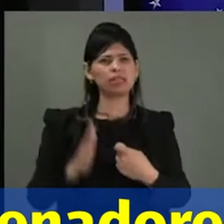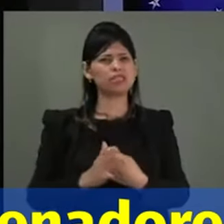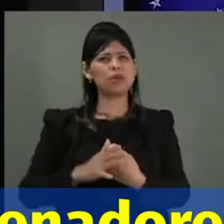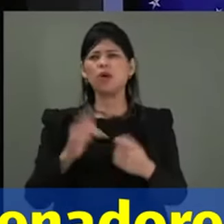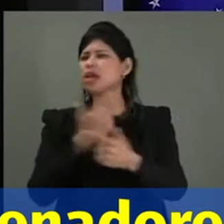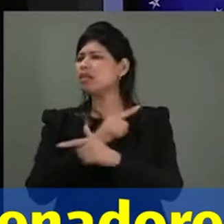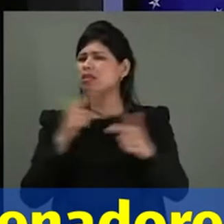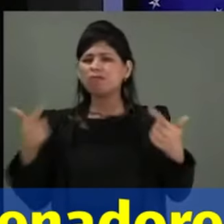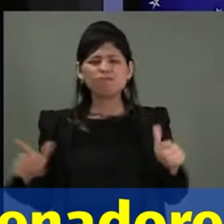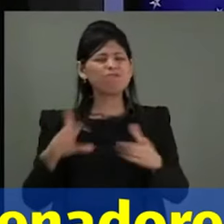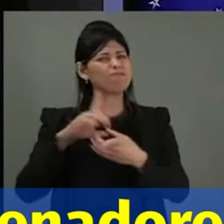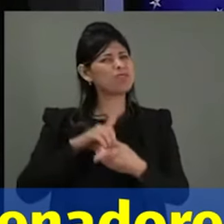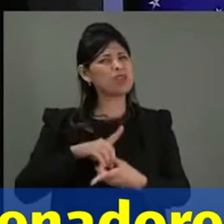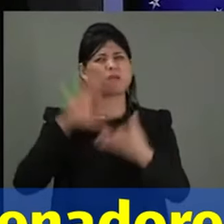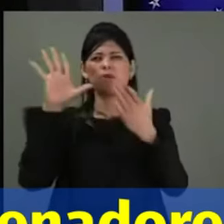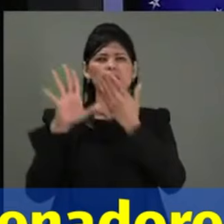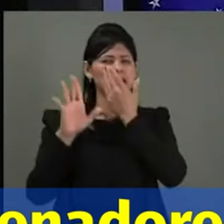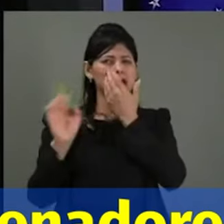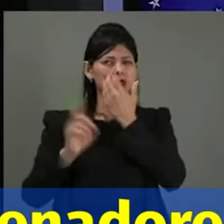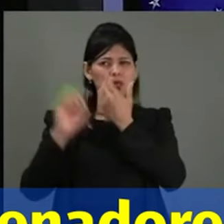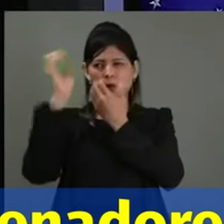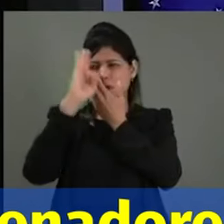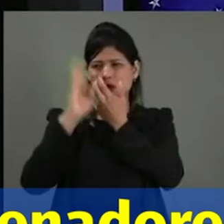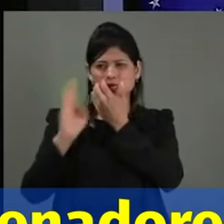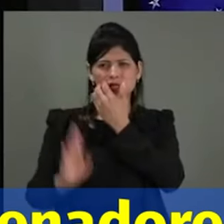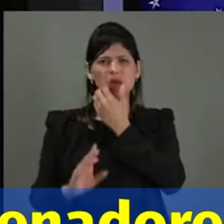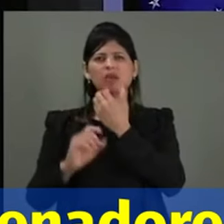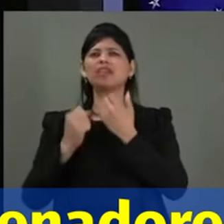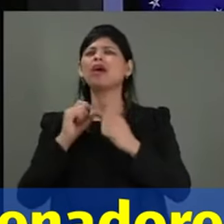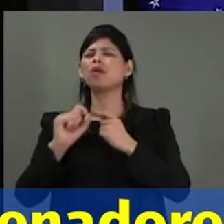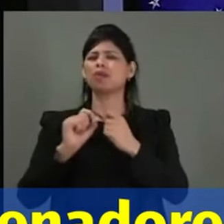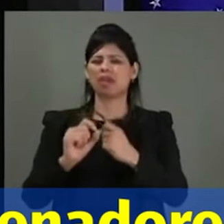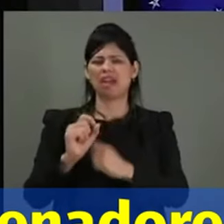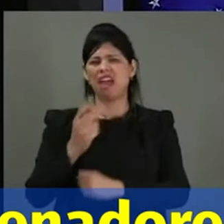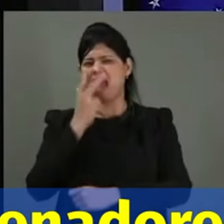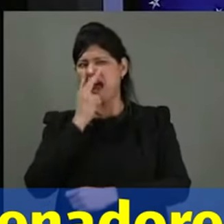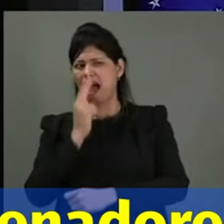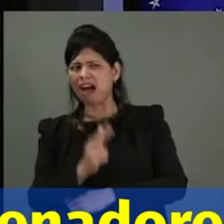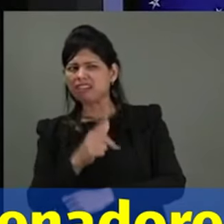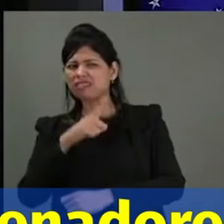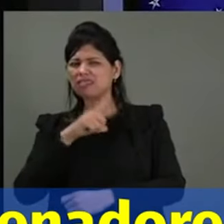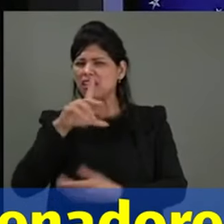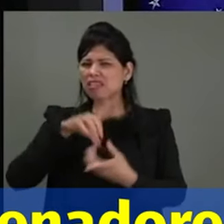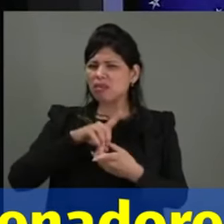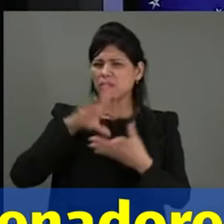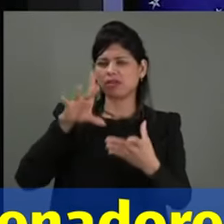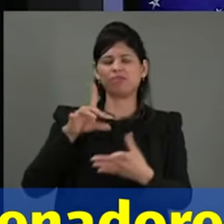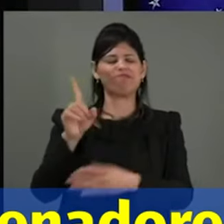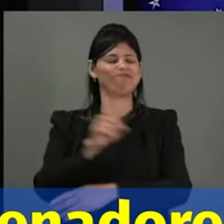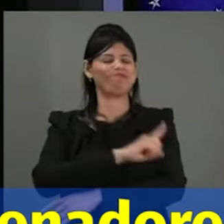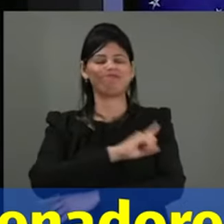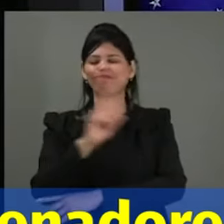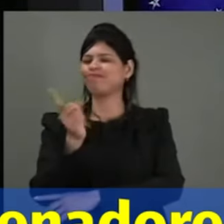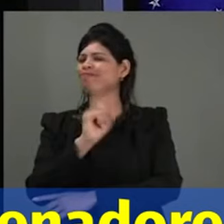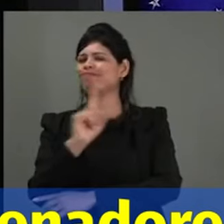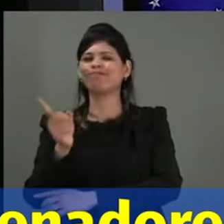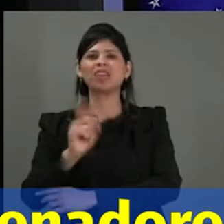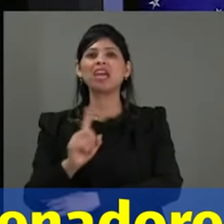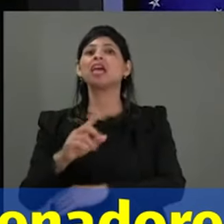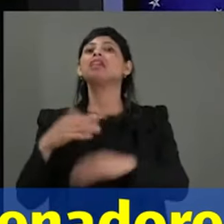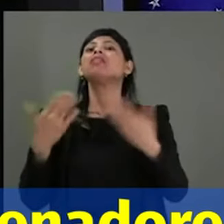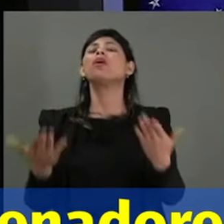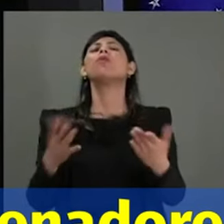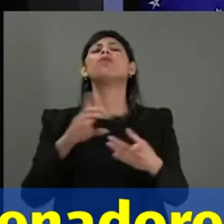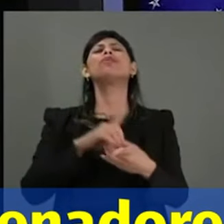tem democracia, o Brasil engana quem pensa que o Brasil tem democracia. Democracia para